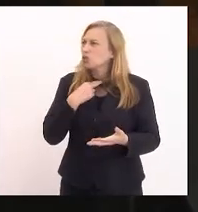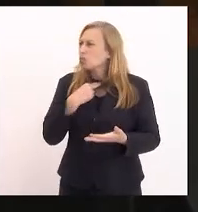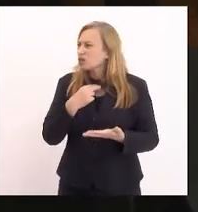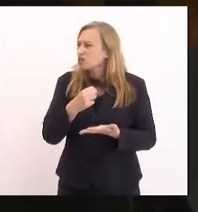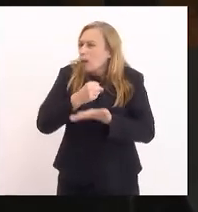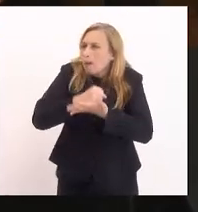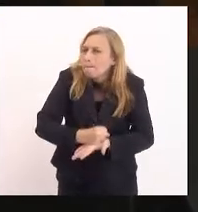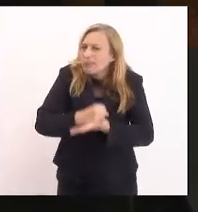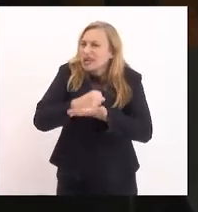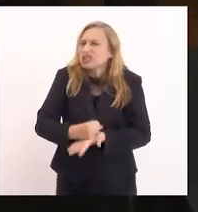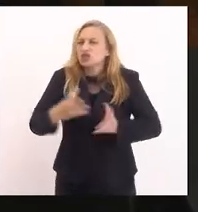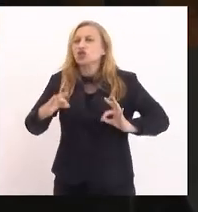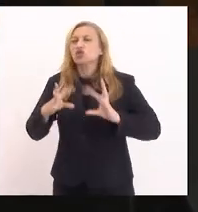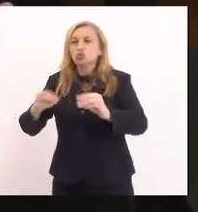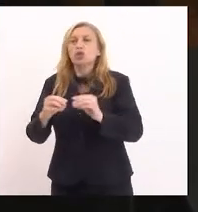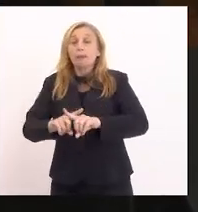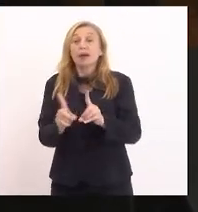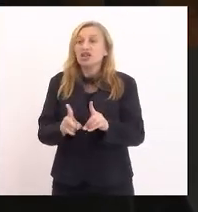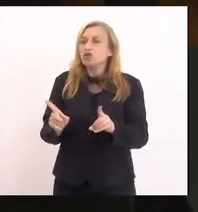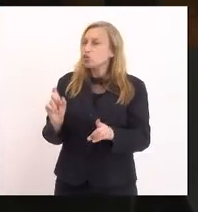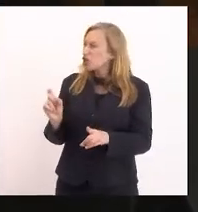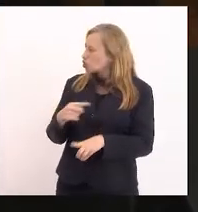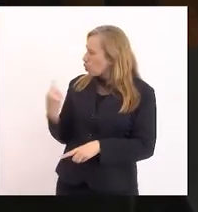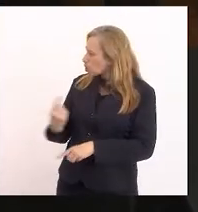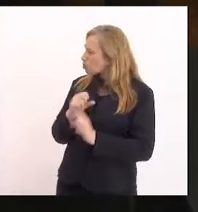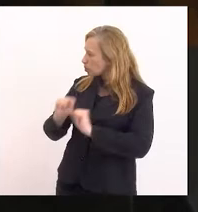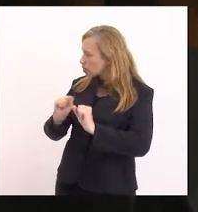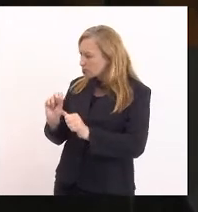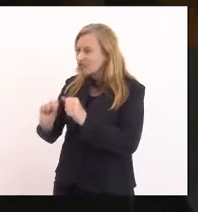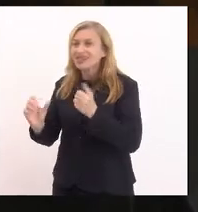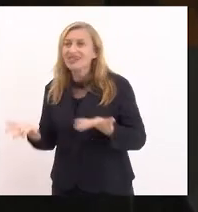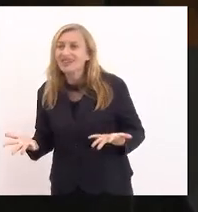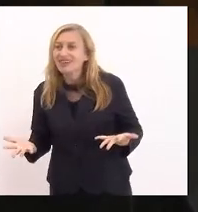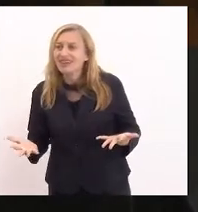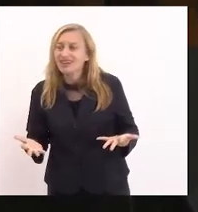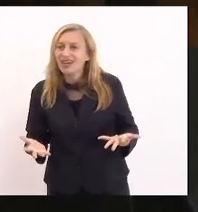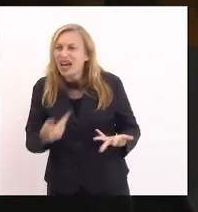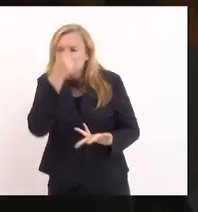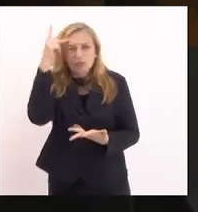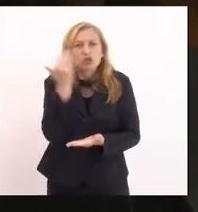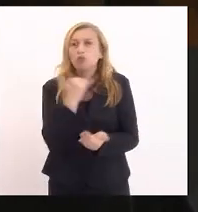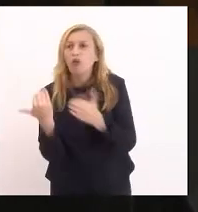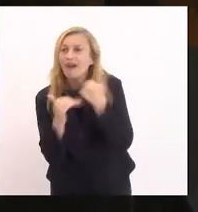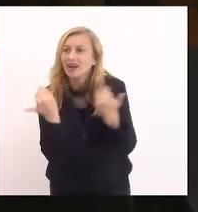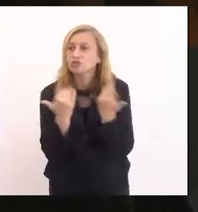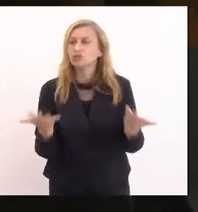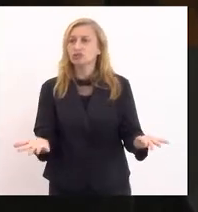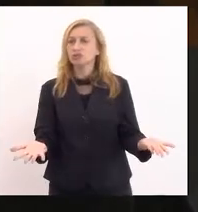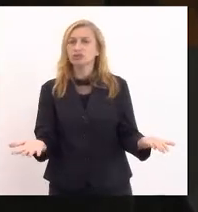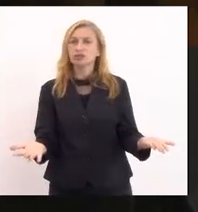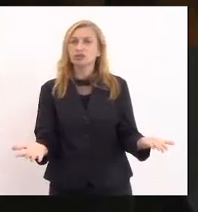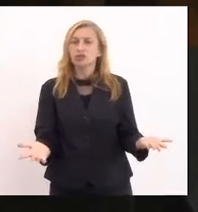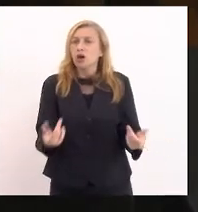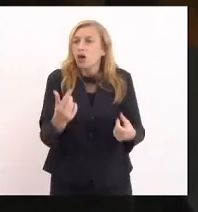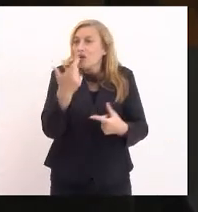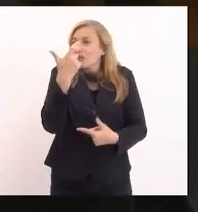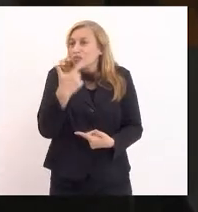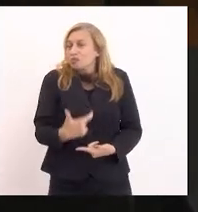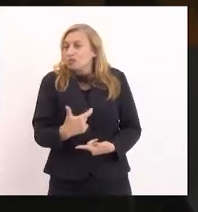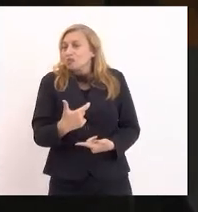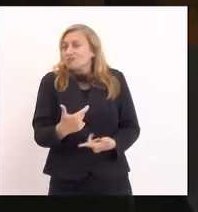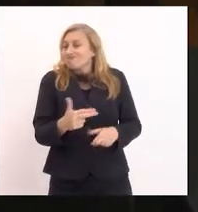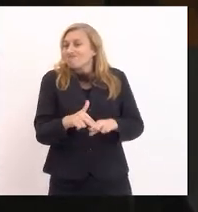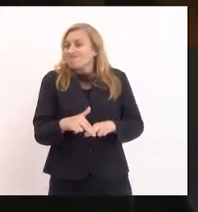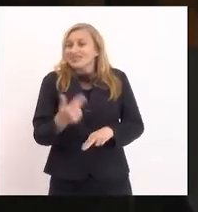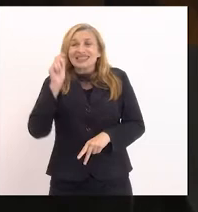ombros, não é isso, mas o que nós, agentes públicos, podemos fazer? As pessoas estão morrendo por aí por serem negras e por